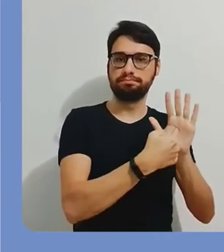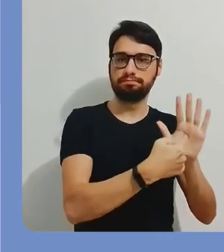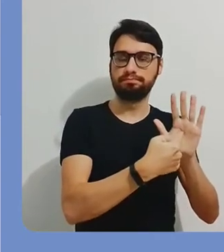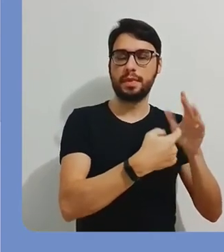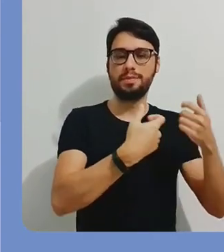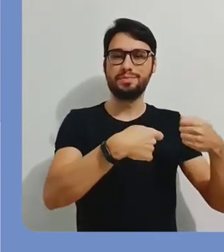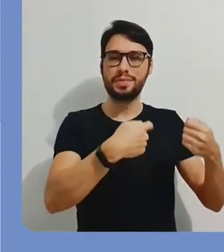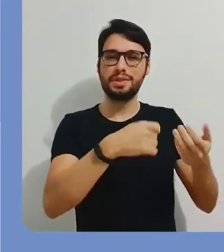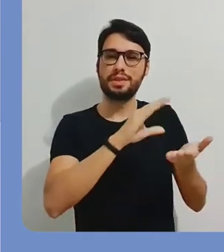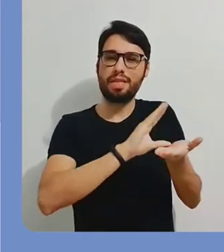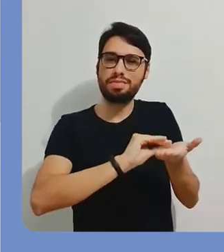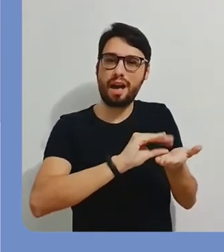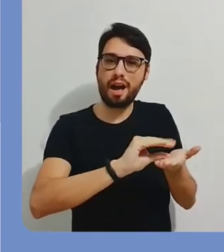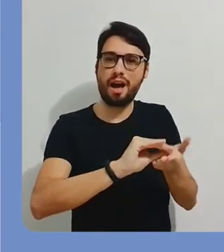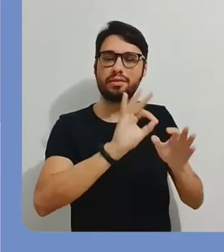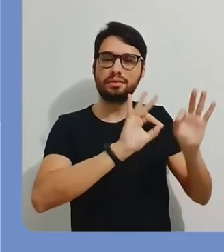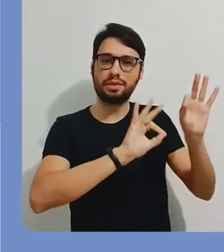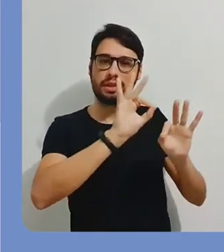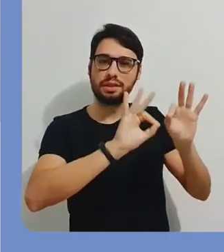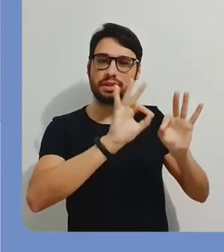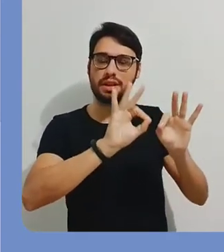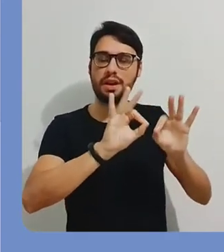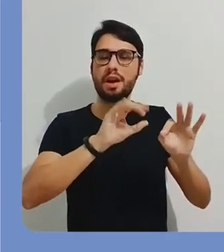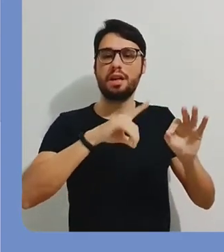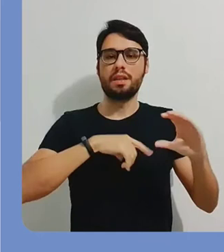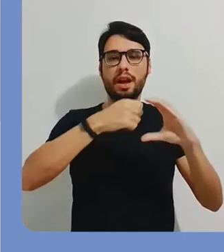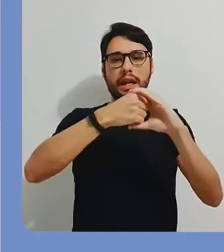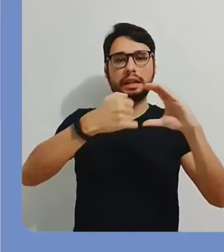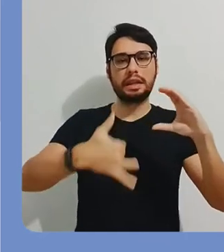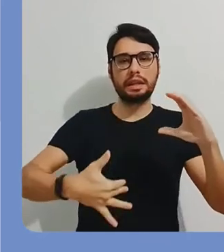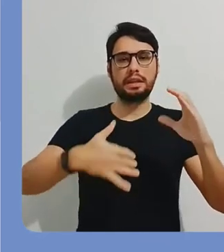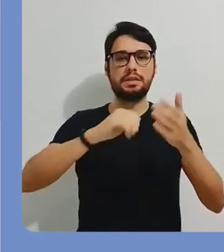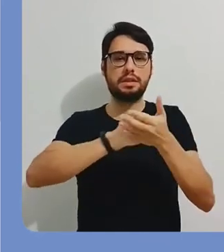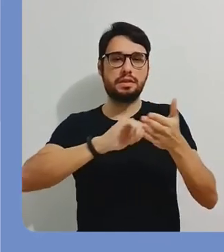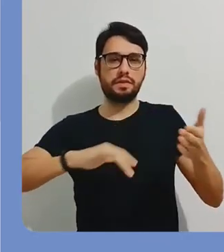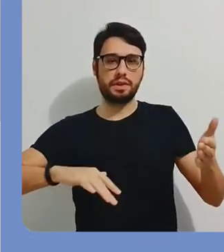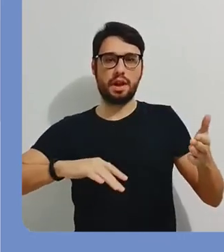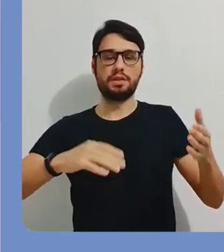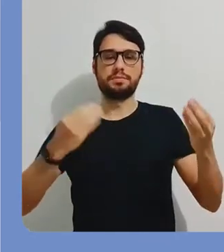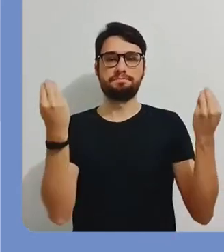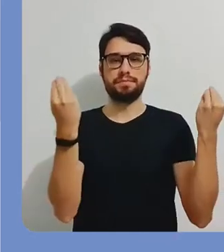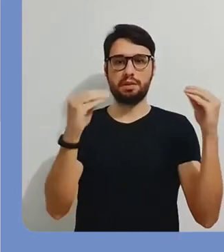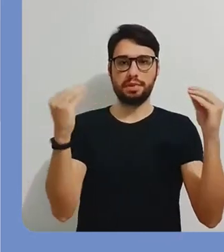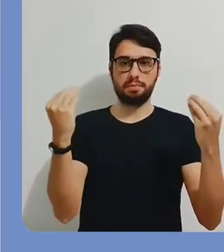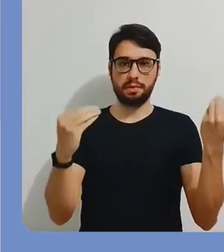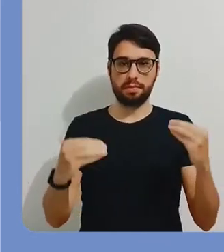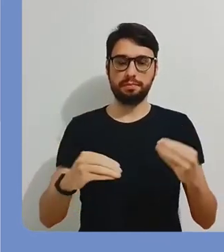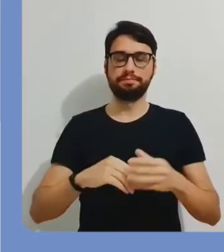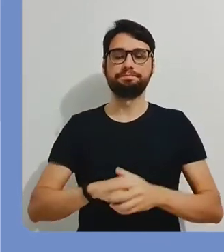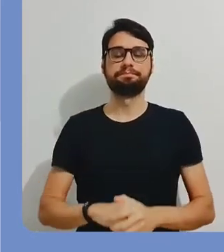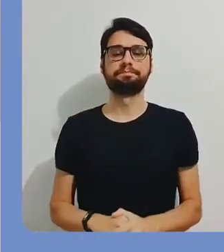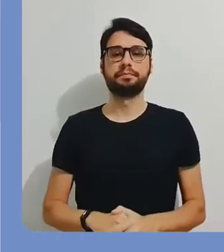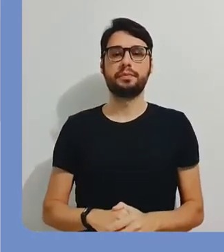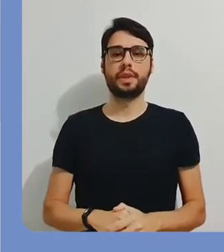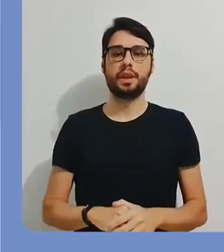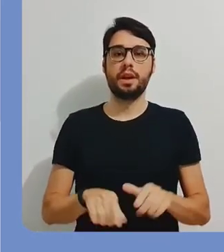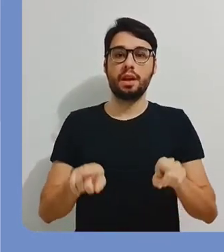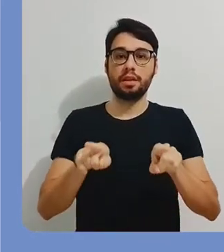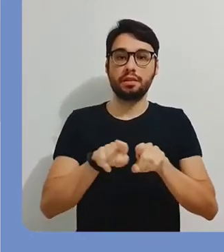Então, você precisa fornecer alguns dados necessários, como por exemplo, a caracterização da atividade.